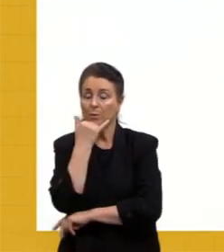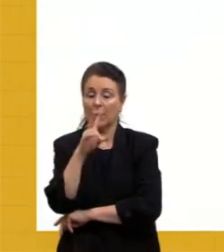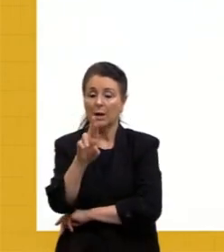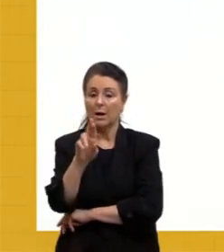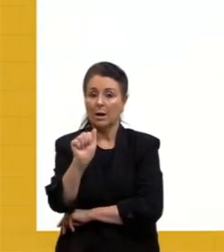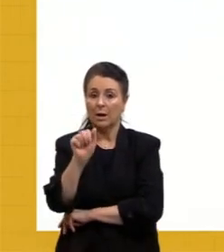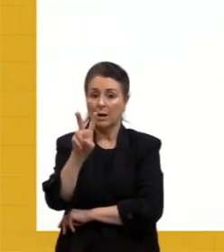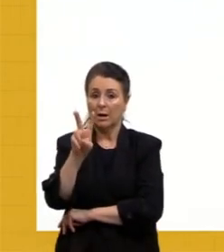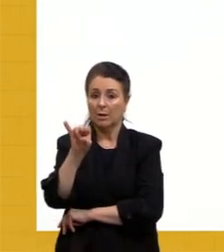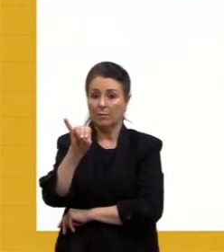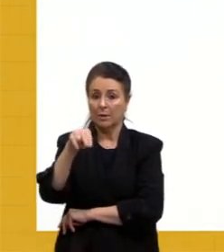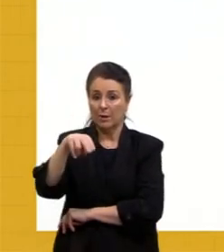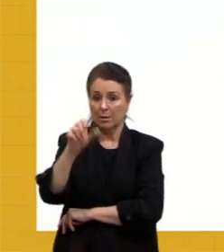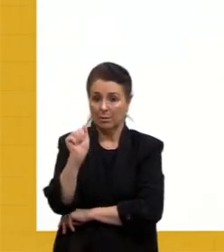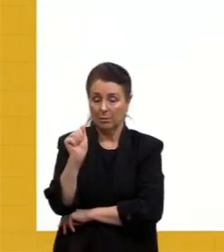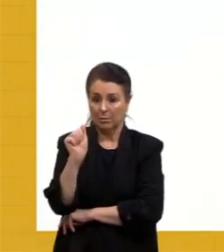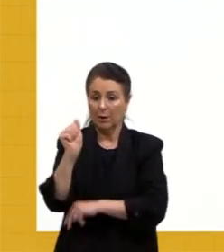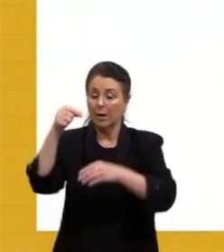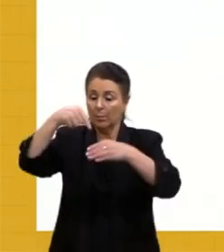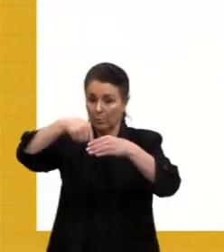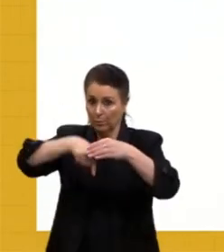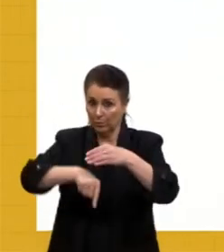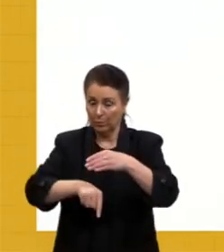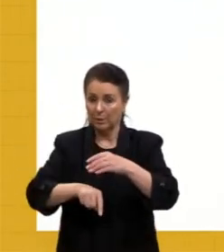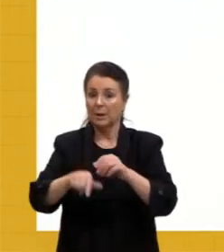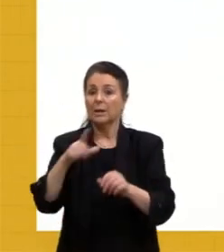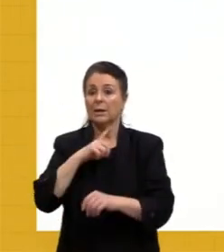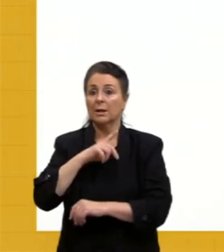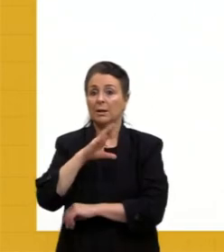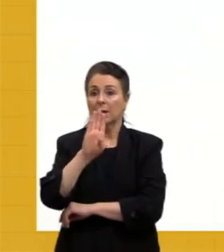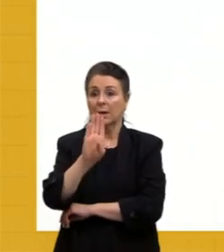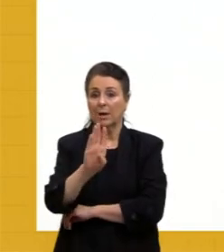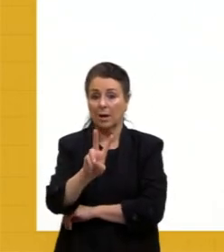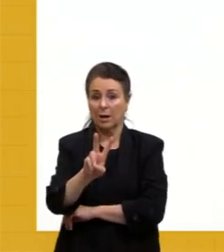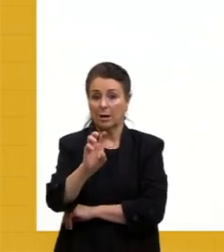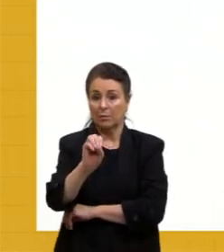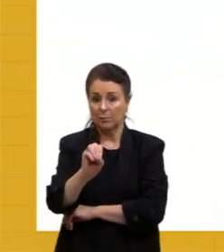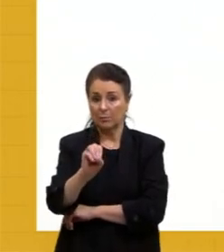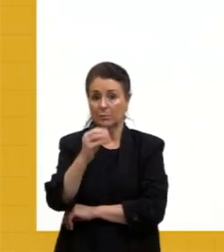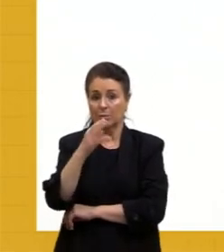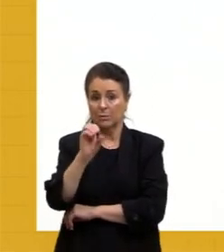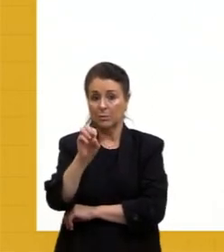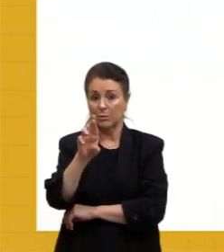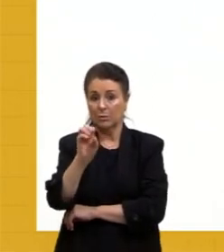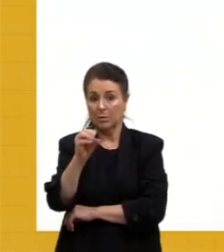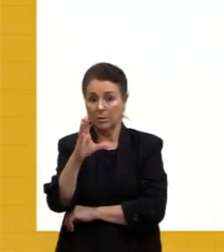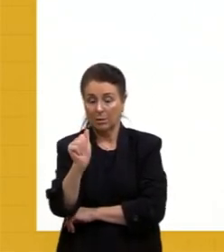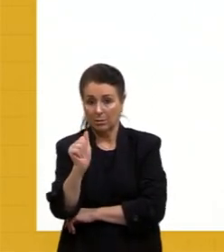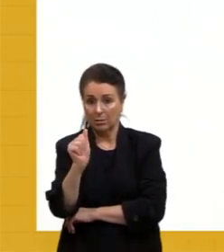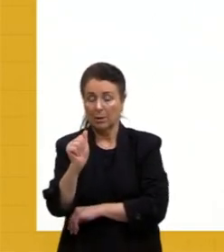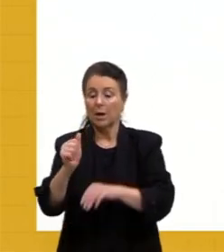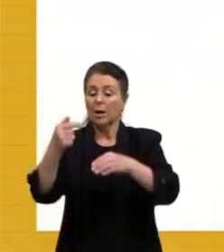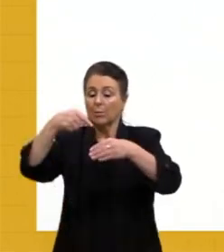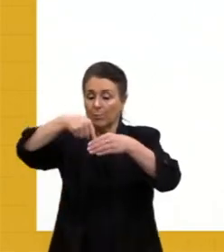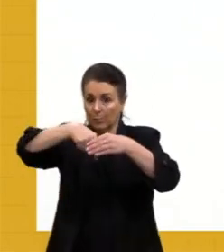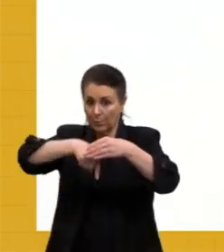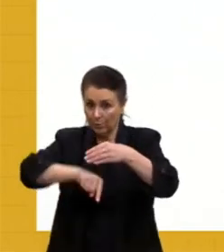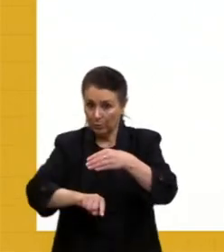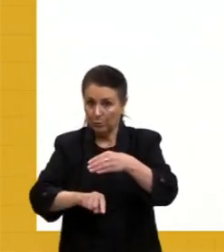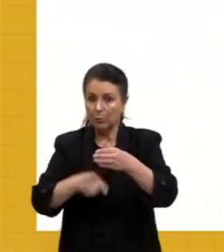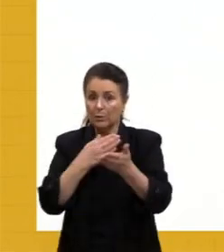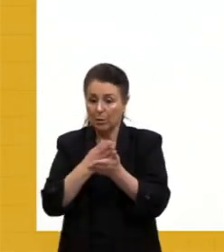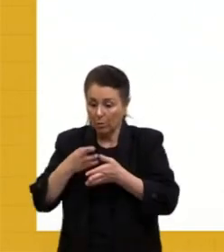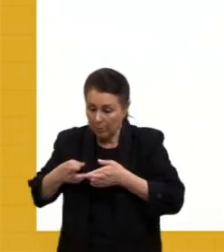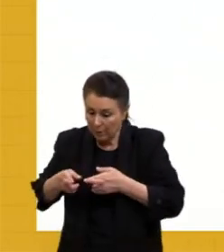não chega no lençol freático. Já a vossoroca, ela é bem profunda e chega no lençol freático, vai formar ali um riacho, né,